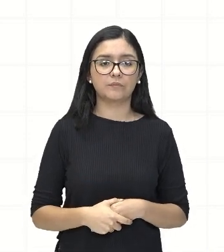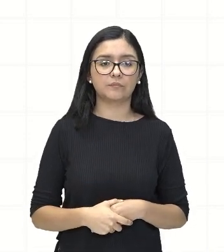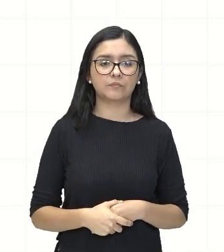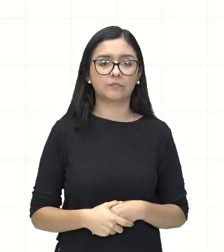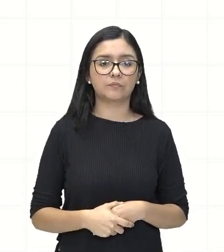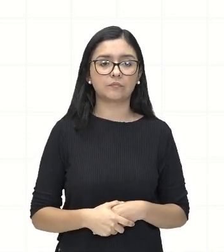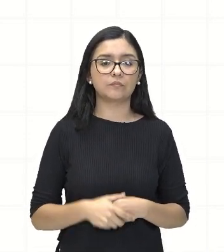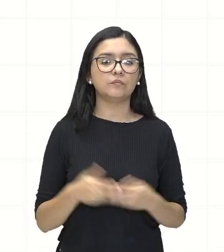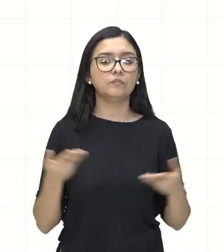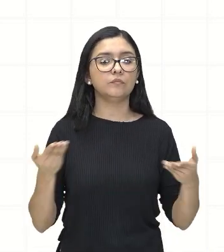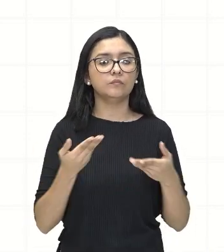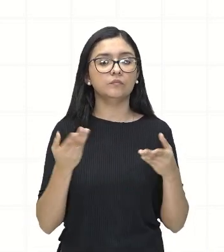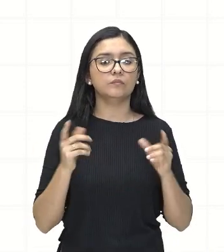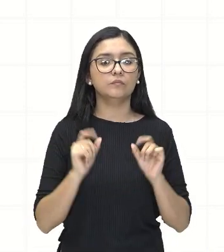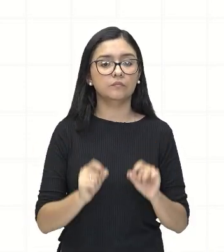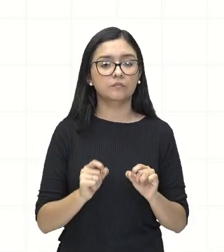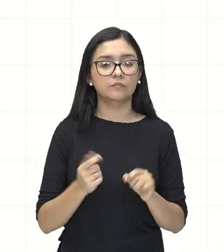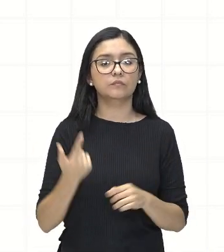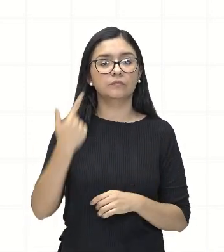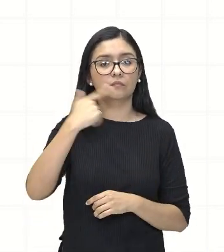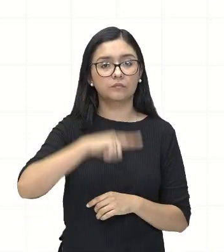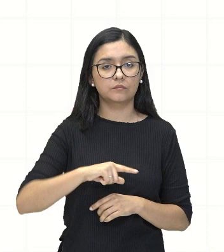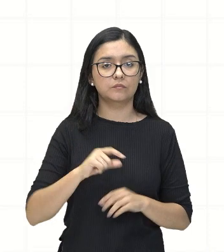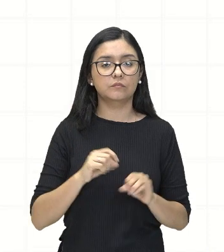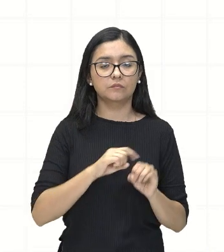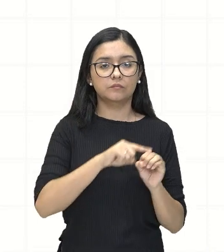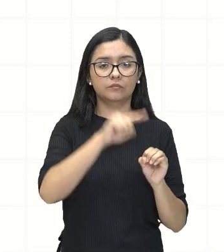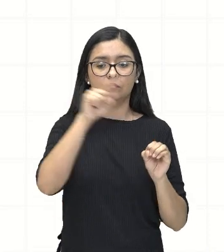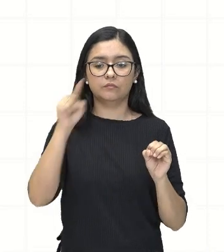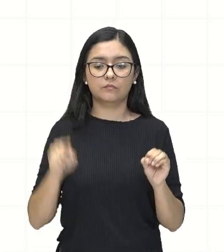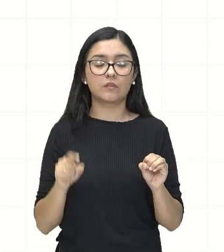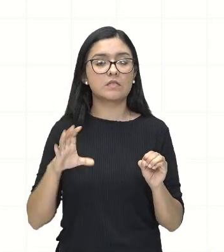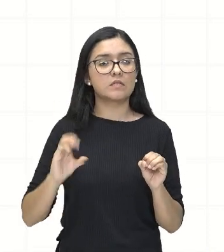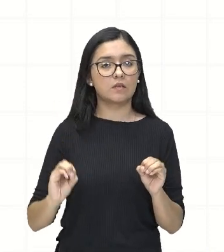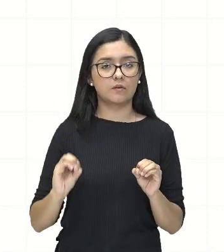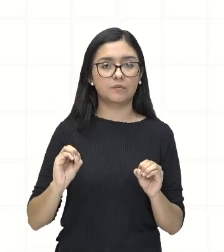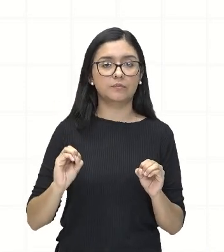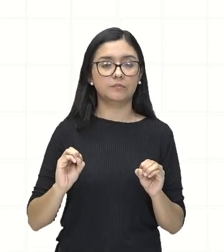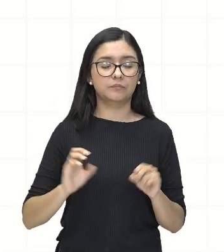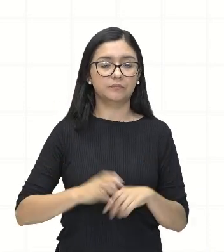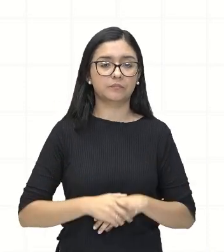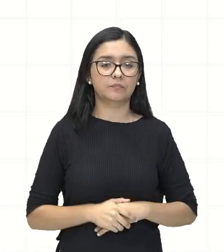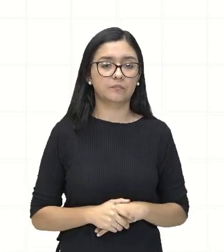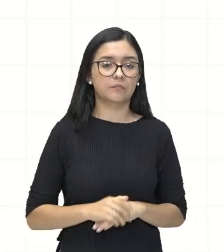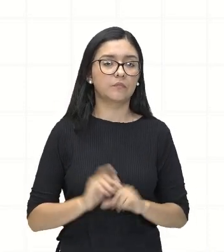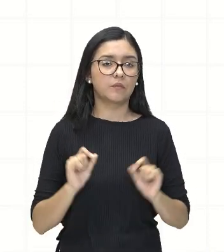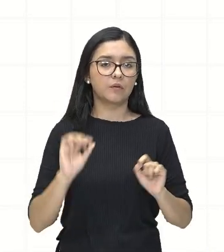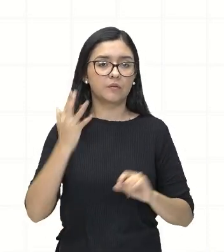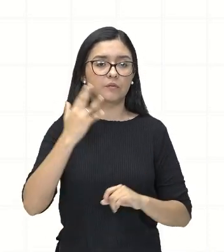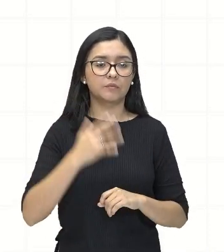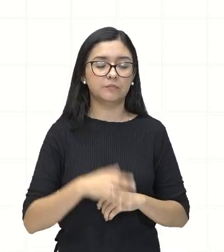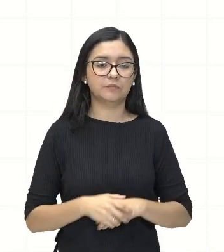Agora, voltando para o solo, de novo, altura 0. foi isso que aconteceu.